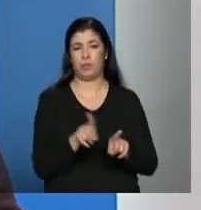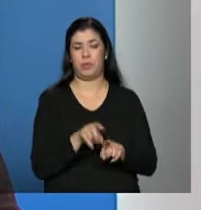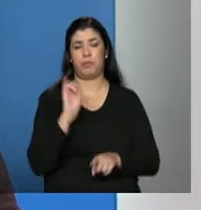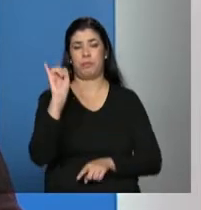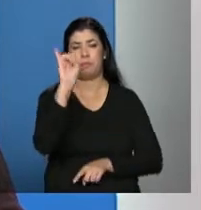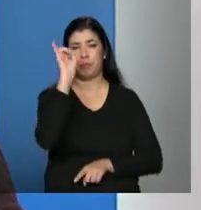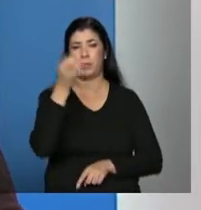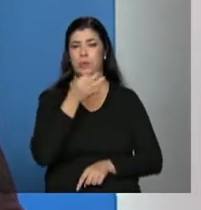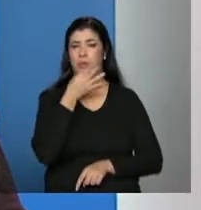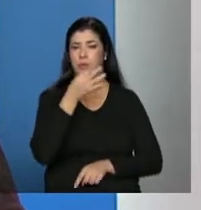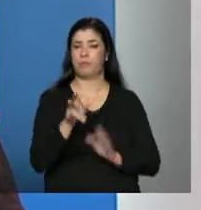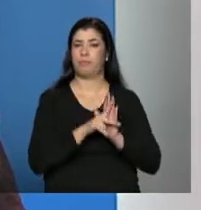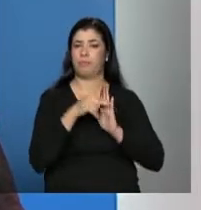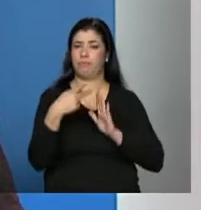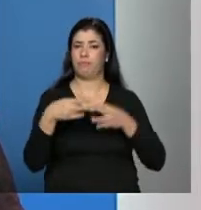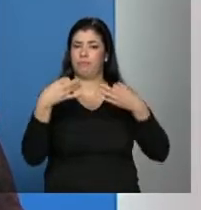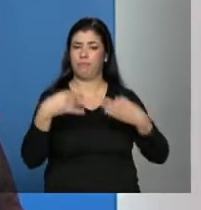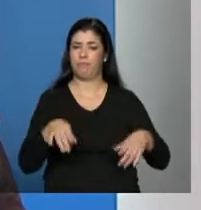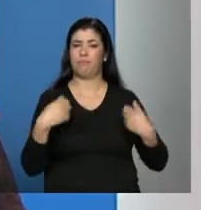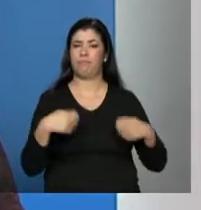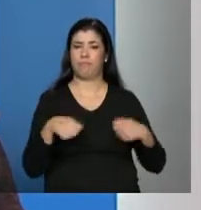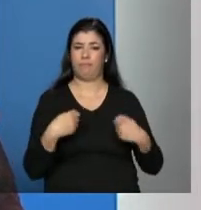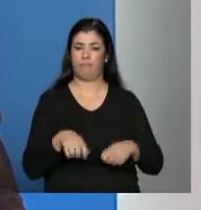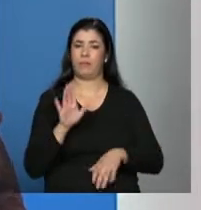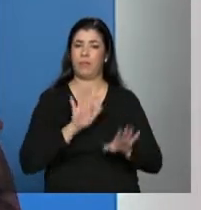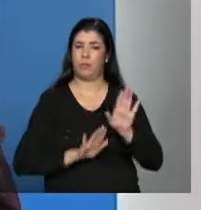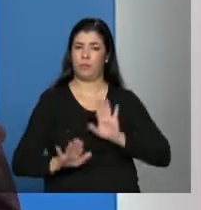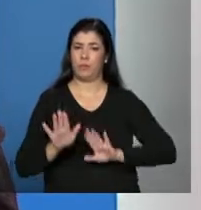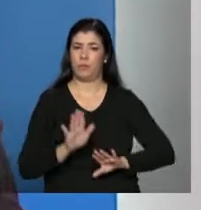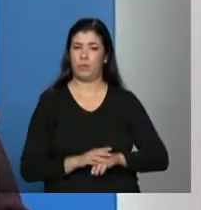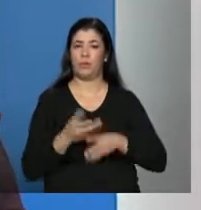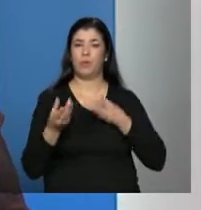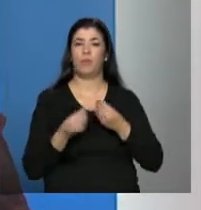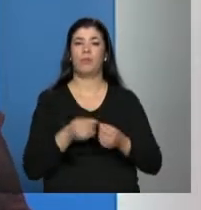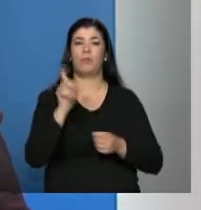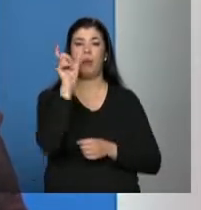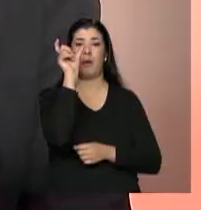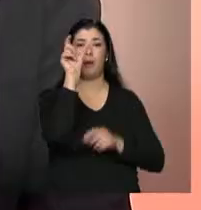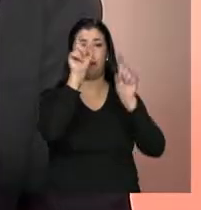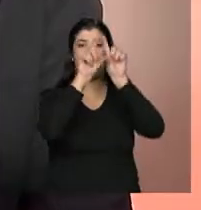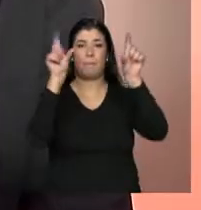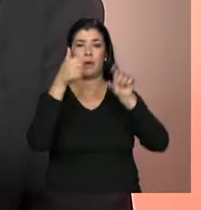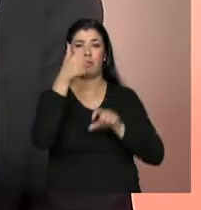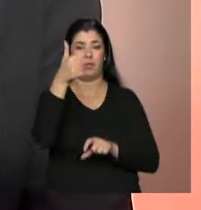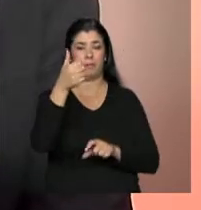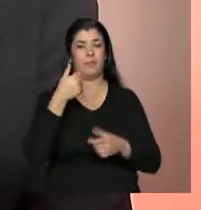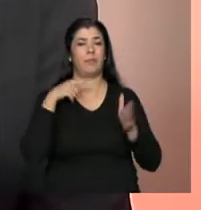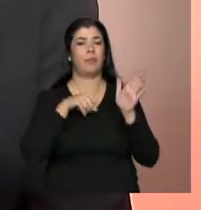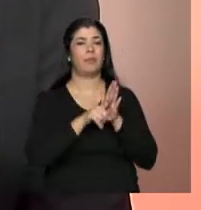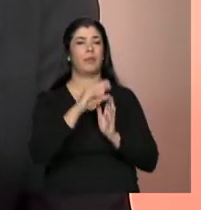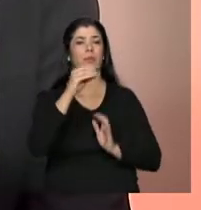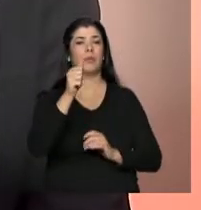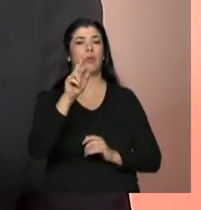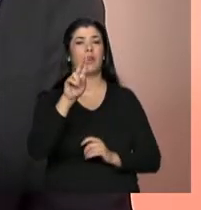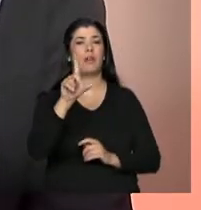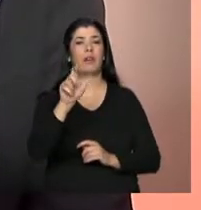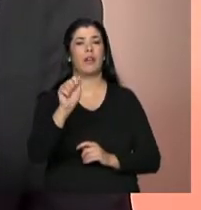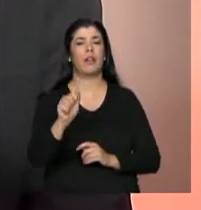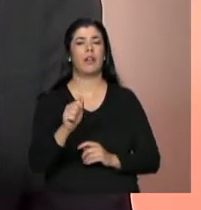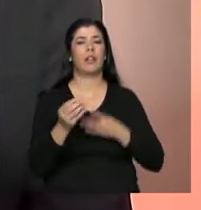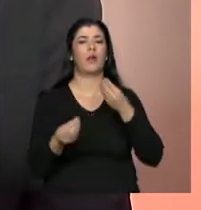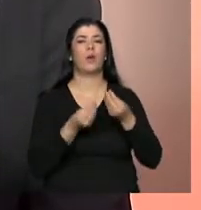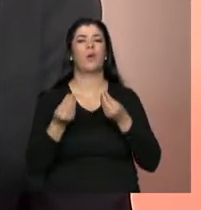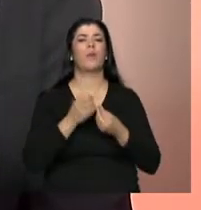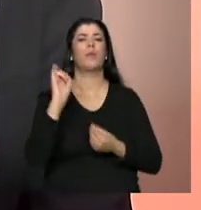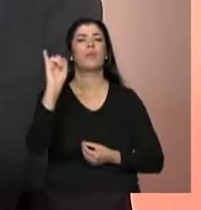dica, são essas dicas que a gente traz sobre a sessão 1. Carla, agora com você. Qual a importância das visitas às entidades